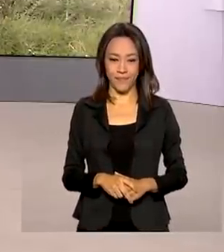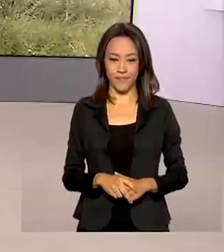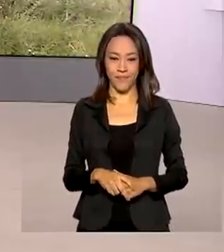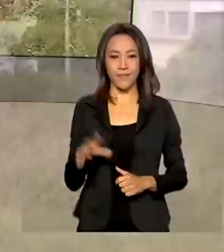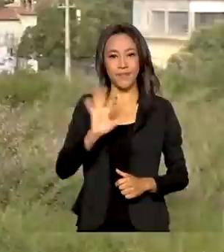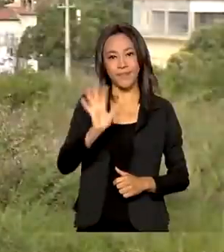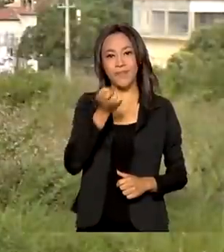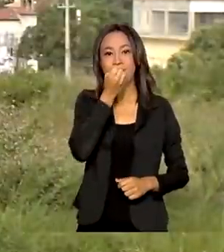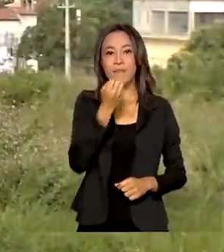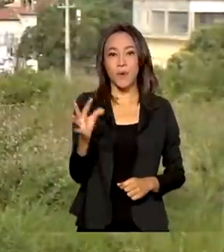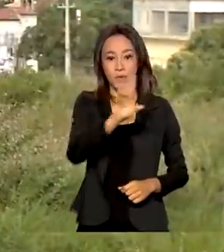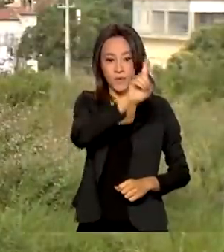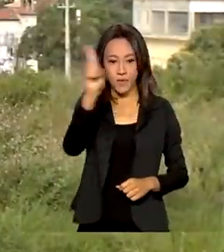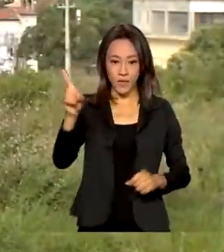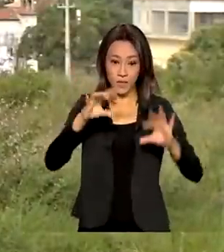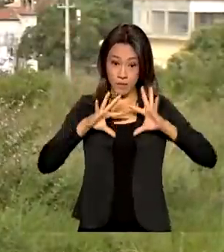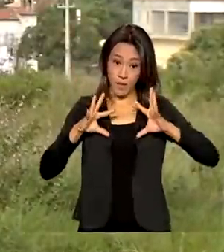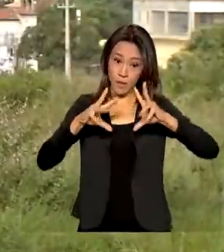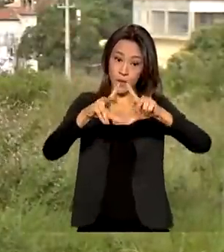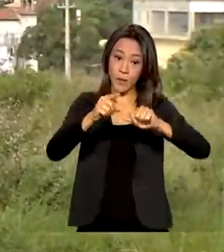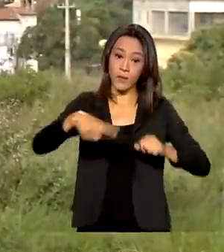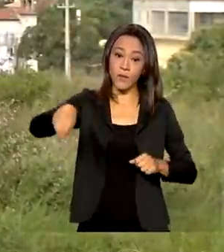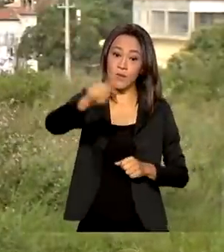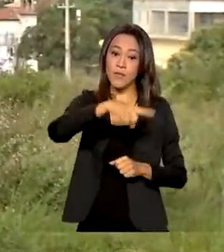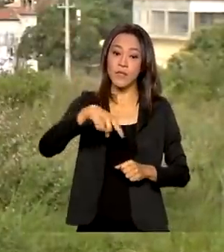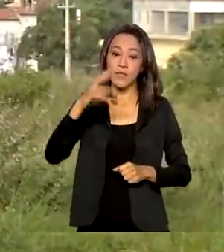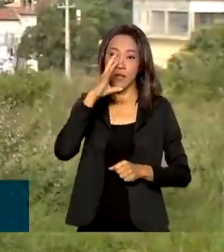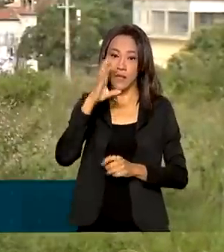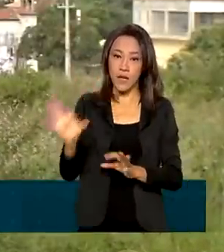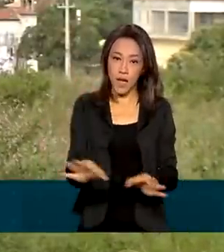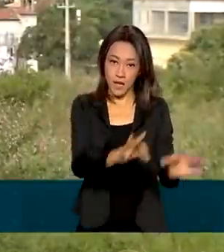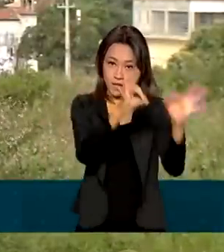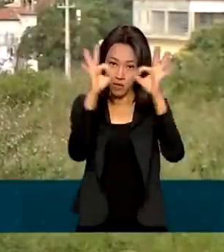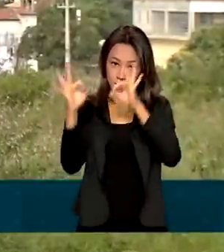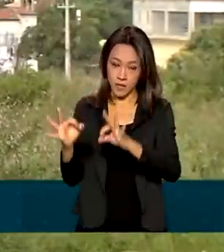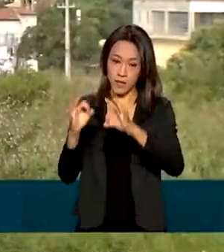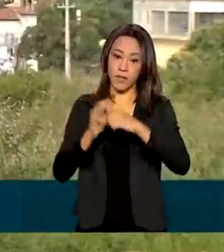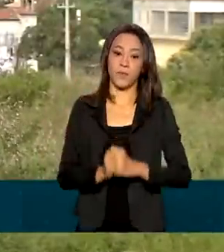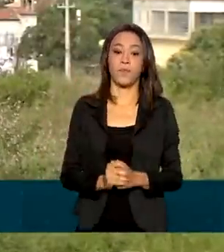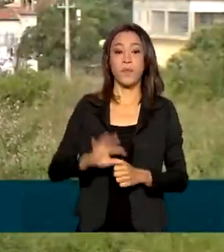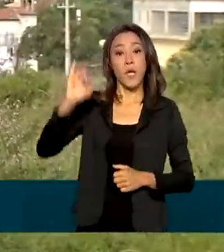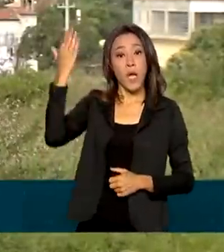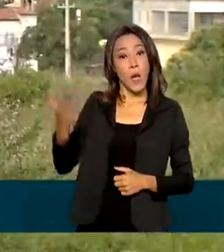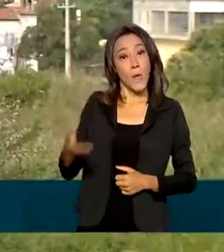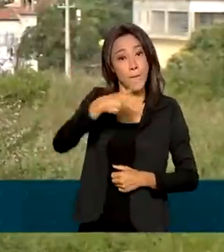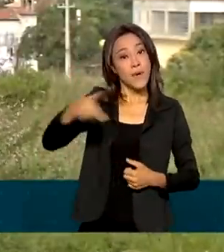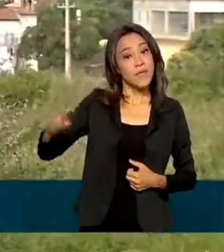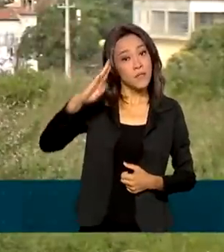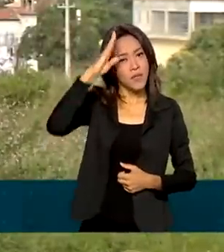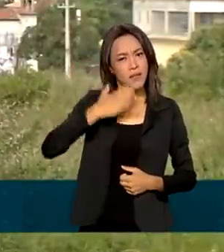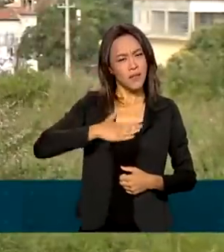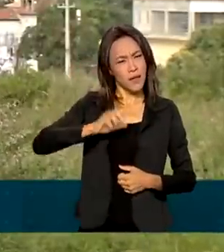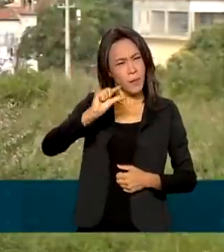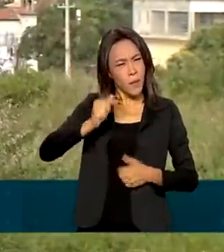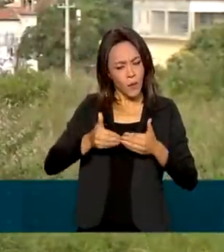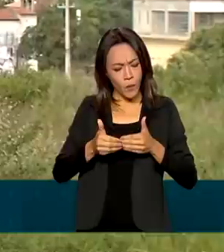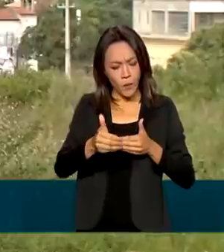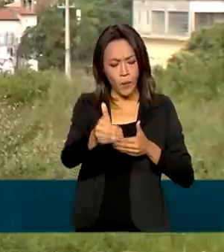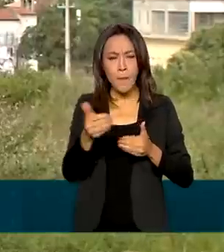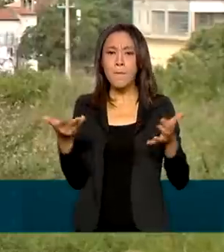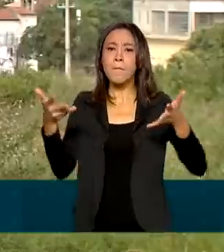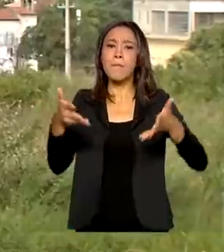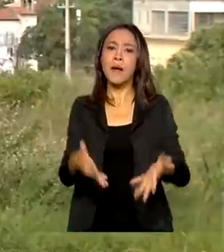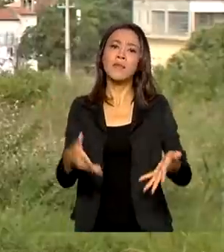Oi, Dani. Bom dia para você, bom dia para todo mundo que acompanha a TV Brasil. Olha só, o presidente Jair Bolsonaro participa daqui um pouquinho dessa cerimônia